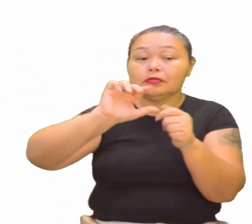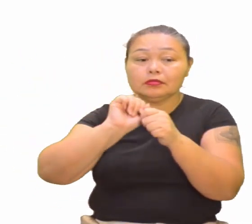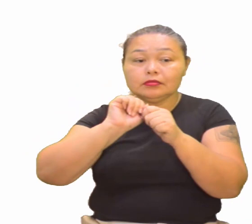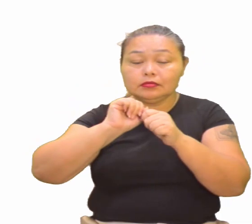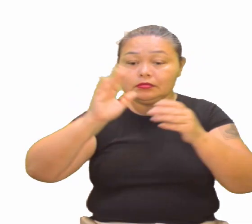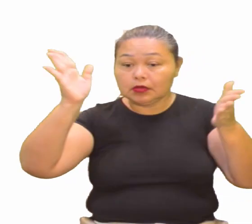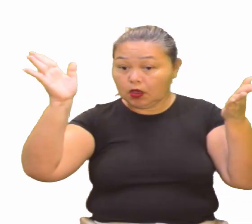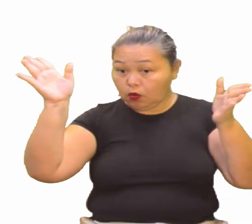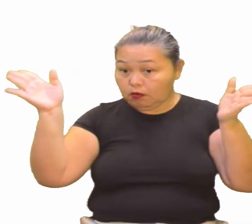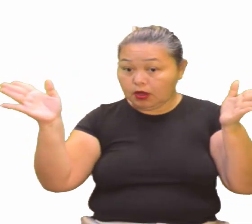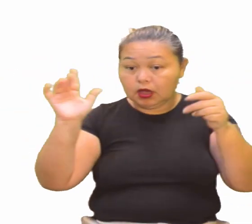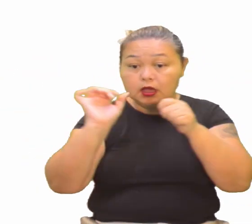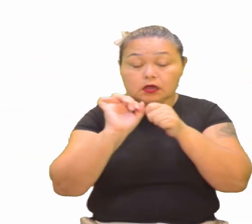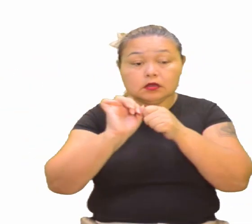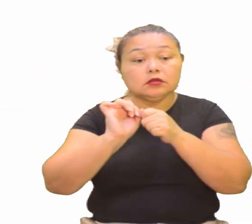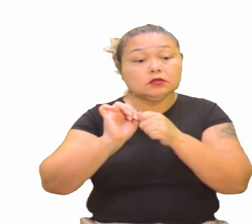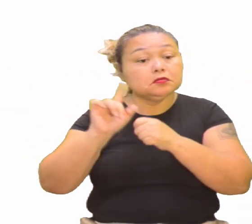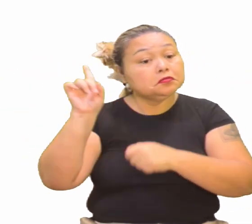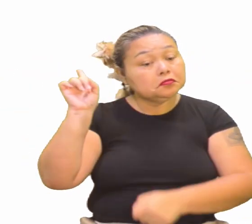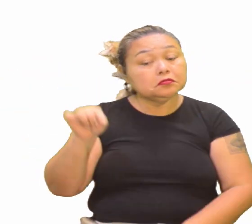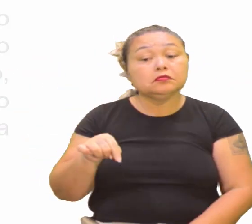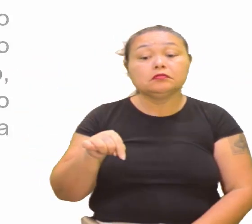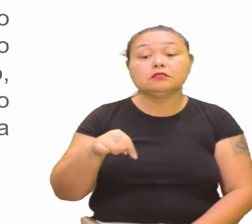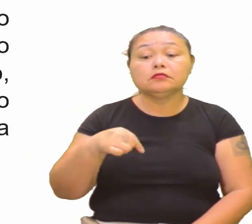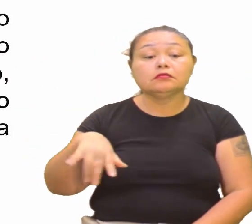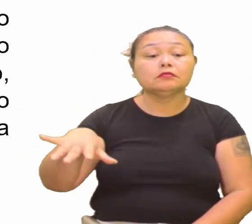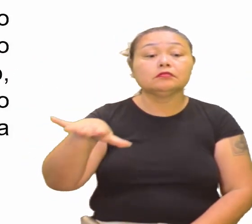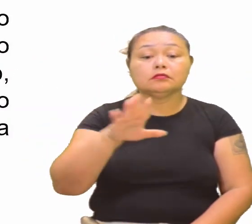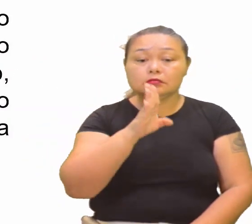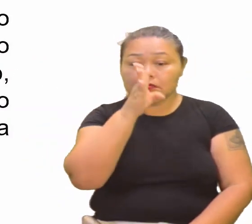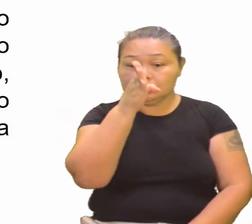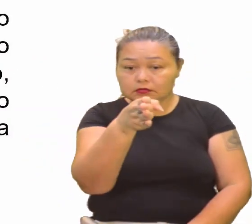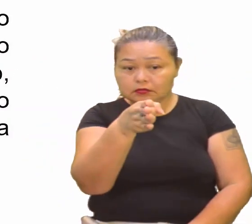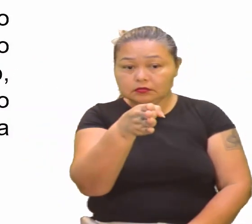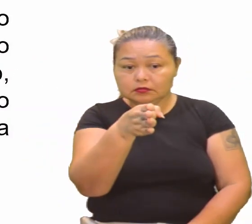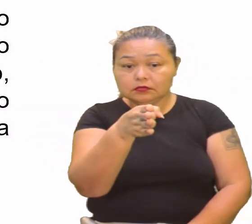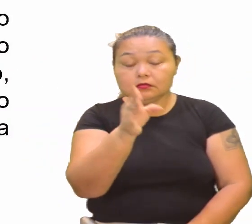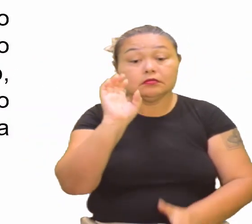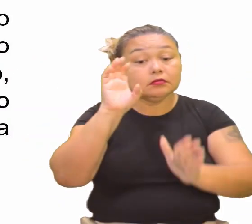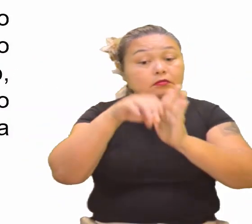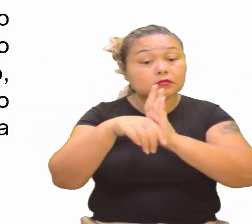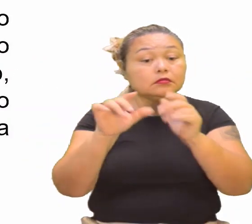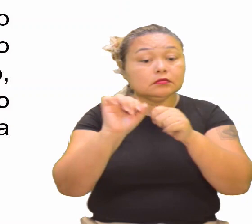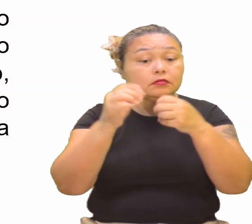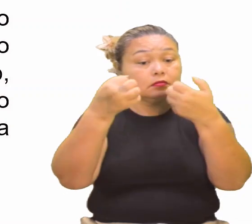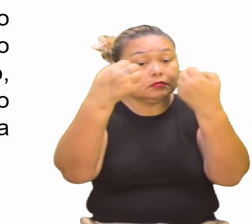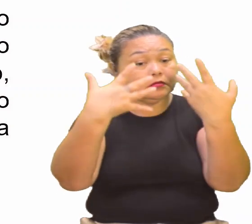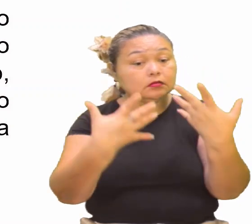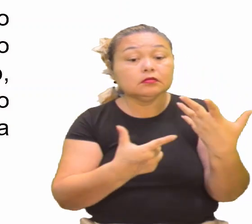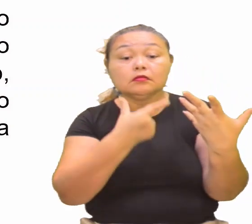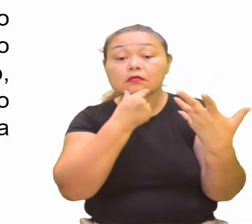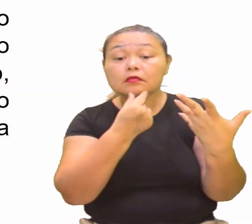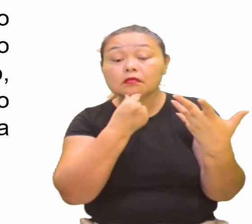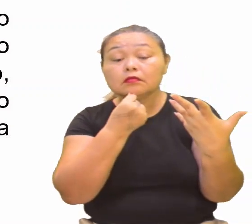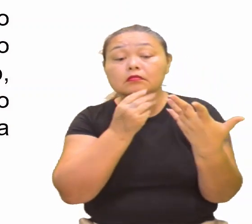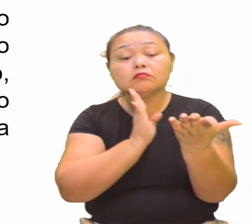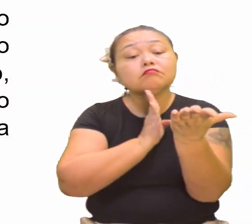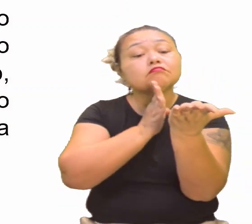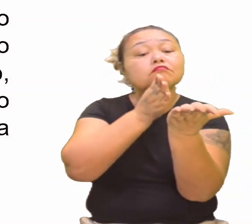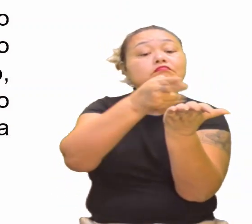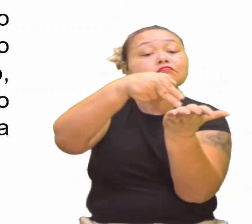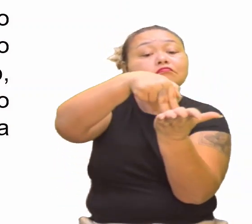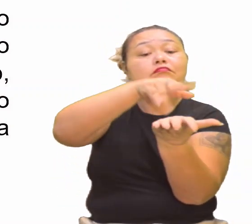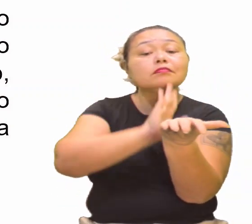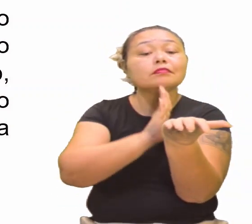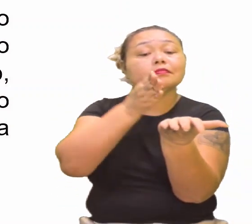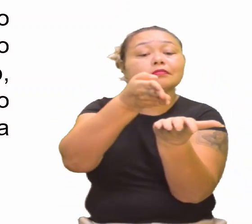homem vitruviano, que ficou para o meio, concepção que situa, explica o homem como o centro do